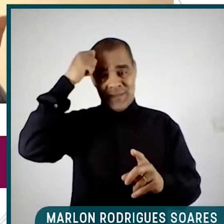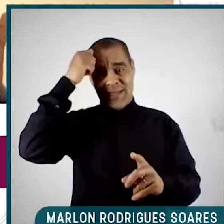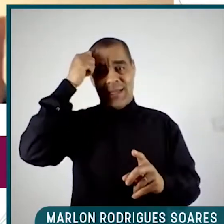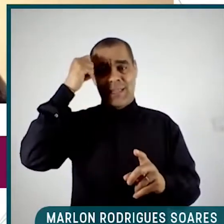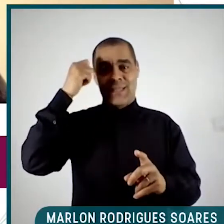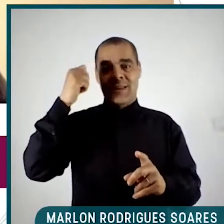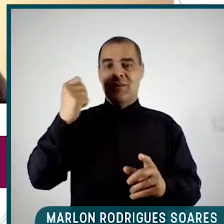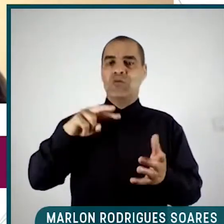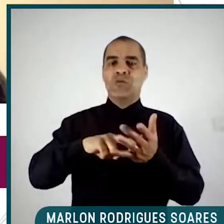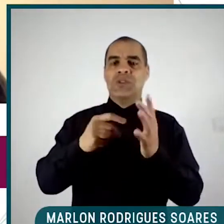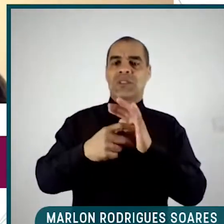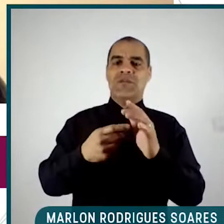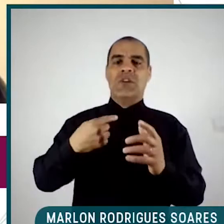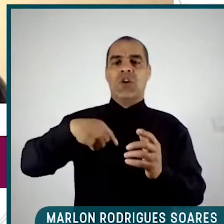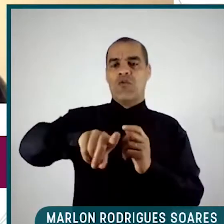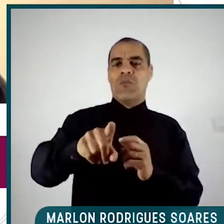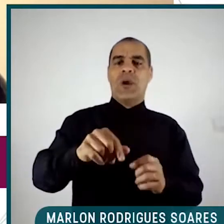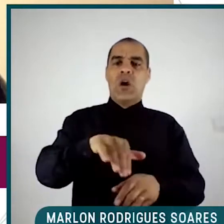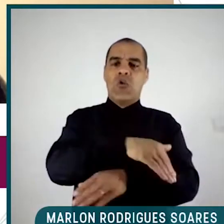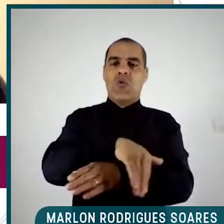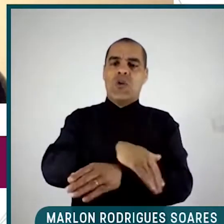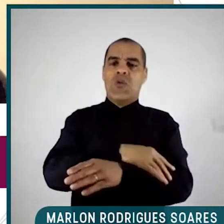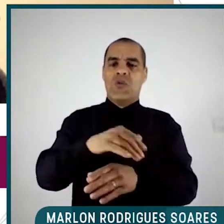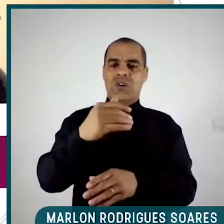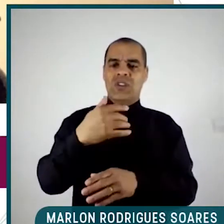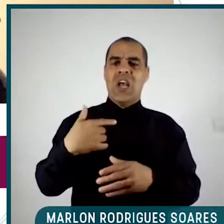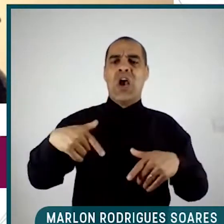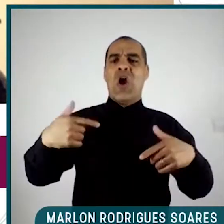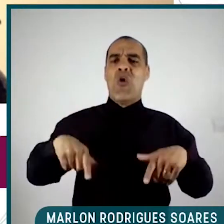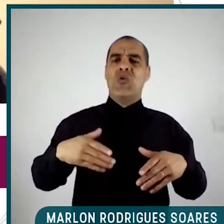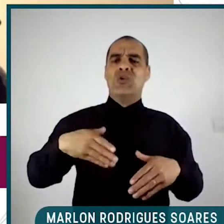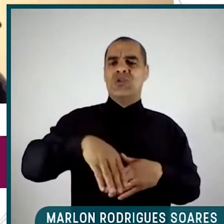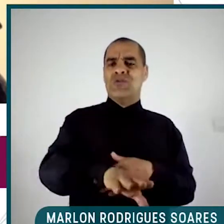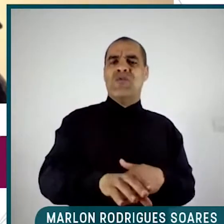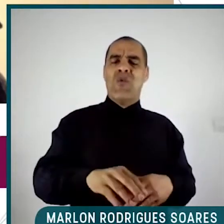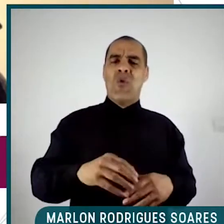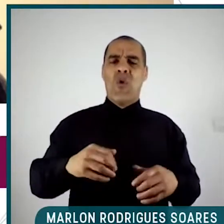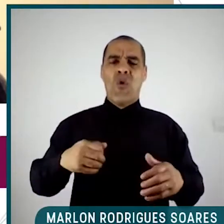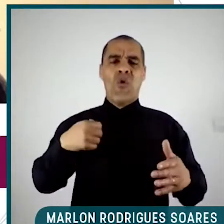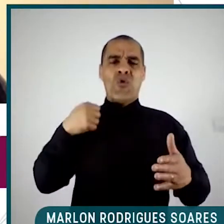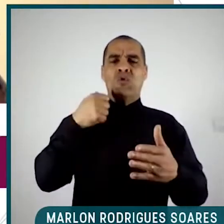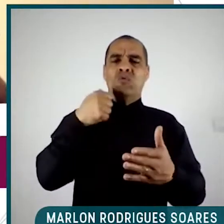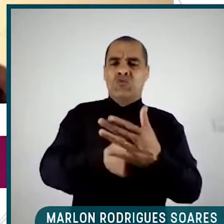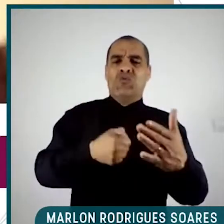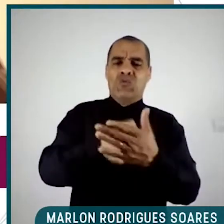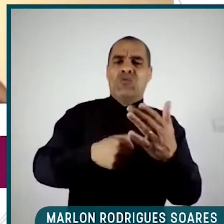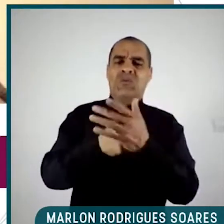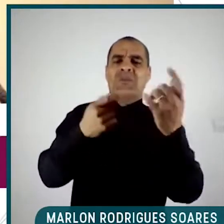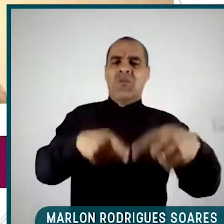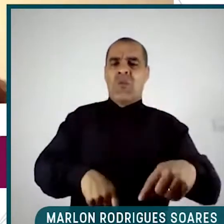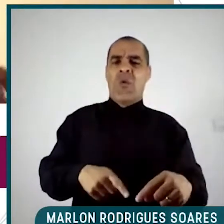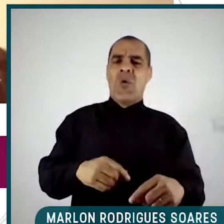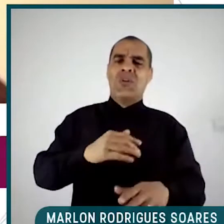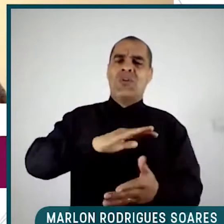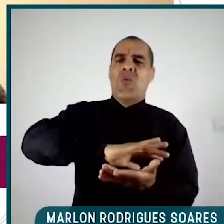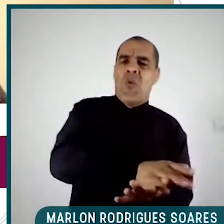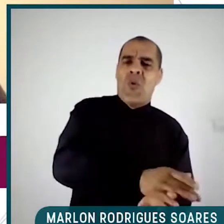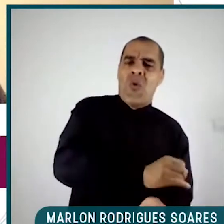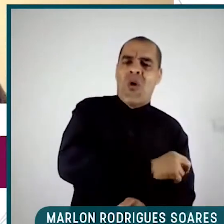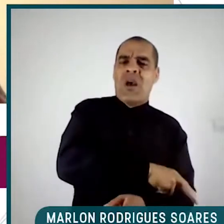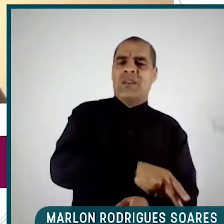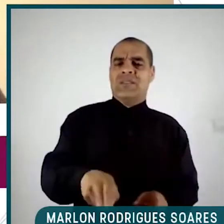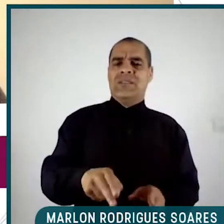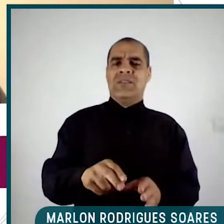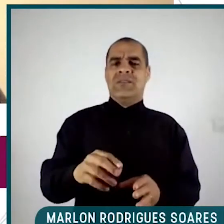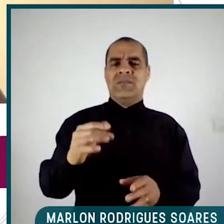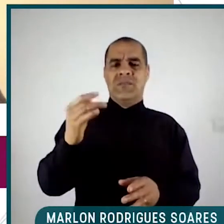hoje eu vou lutar contra o racismo. Amanhã eu levanto a bandeira do machismo. Não existe. Então, essas opressões sempre não circulam.